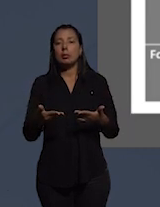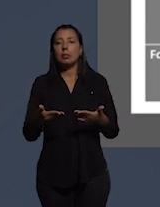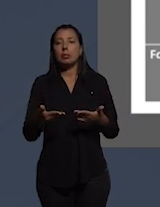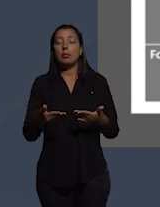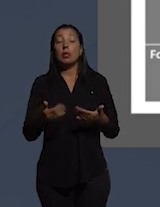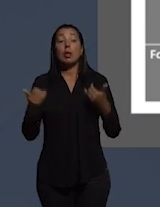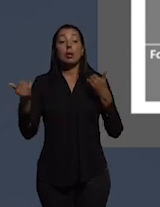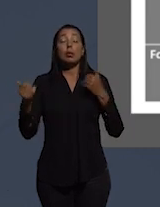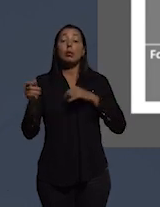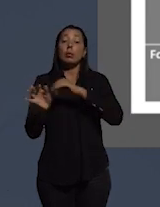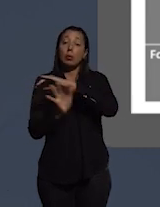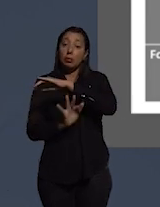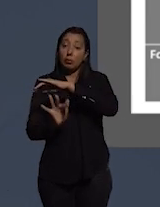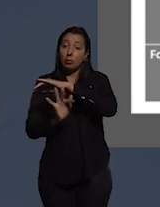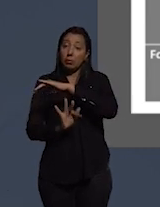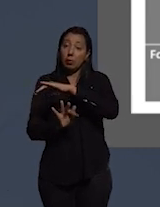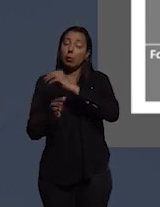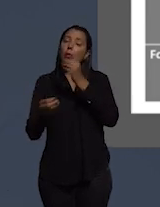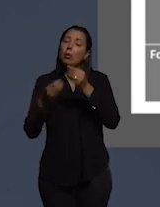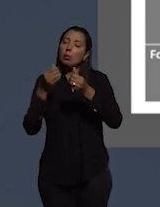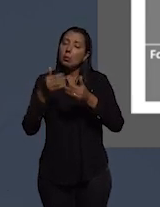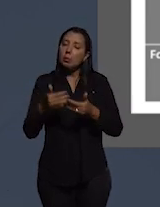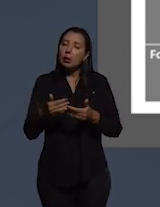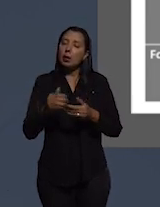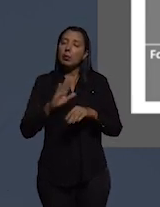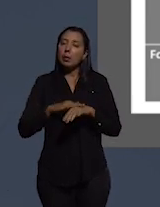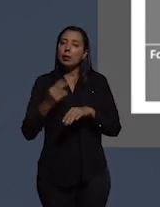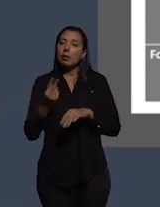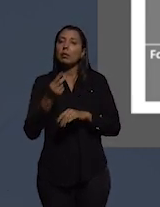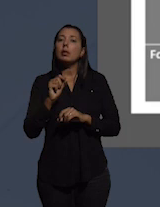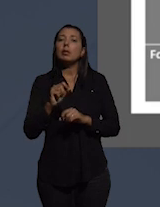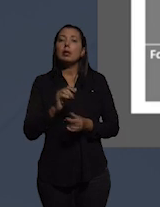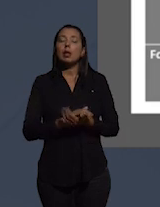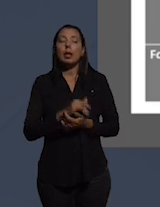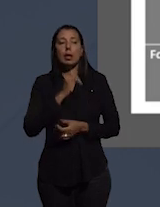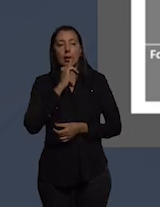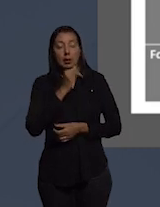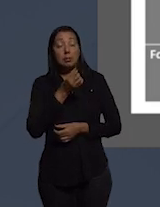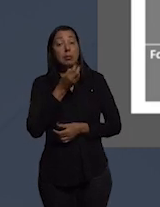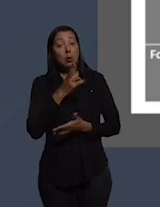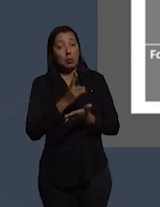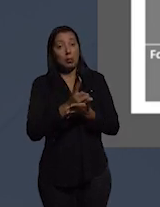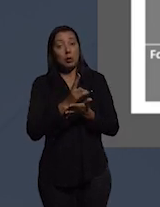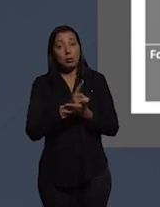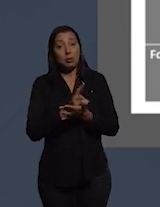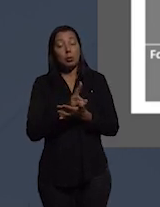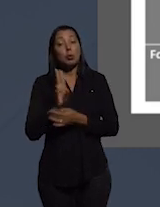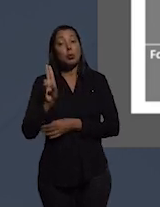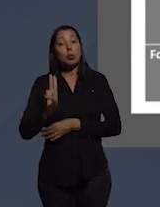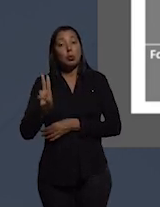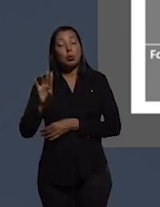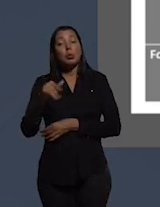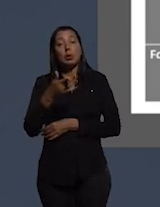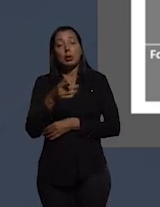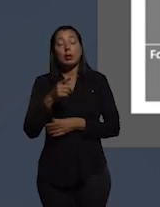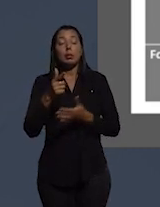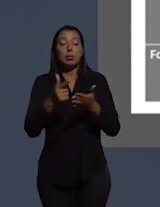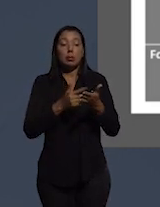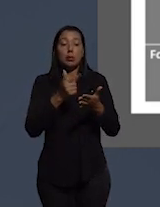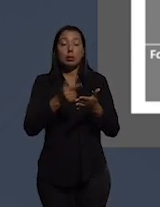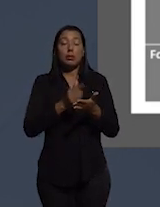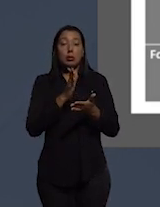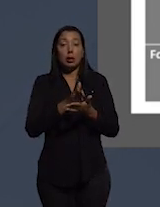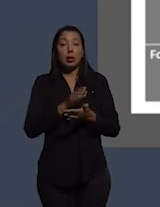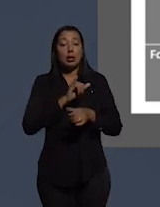informal como fazer isso então mais uma vez esse é um exemplo muito bom no Uruguai que está no meu livro que eu recomendo sobre